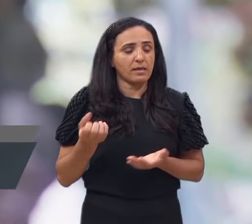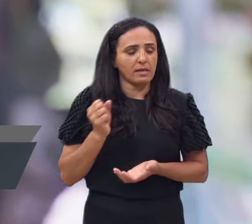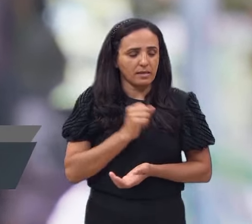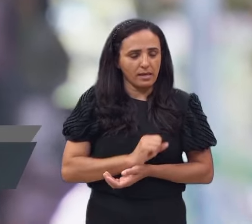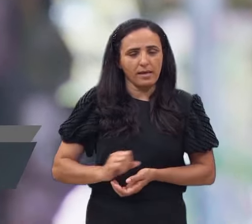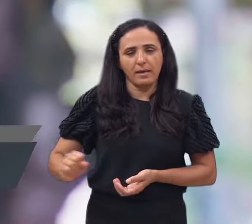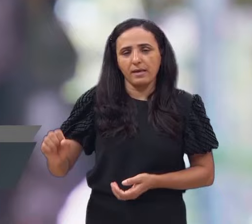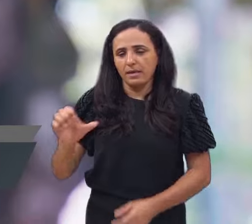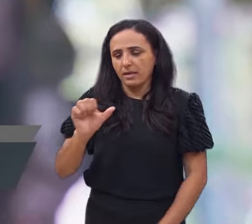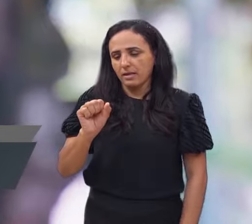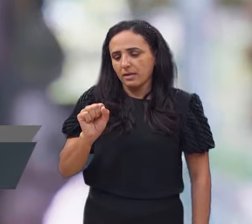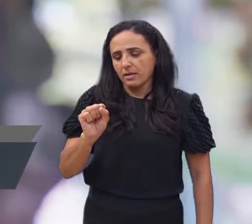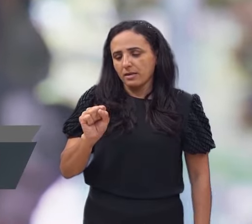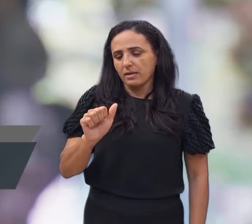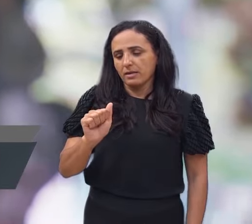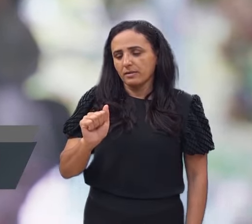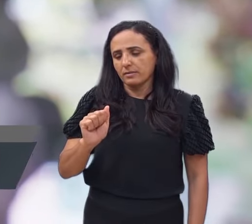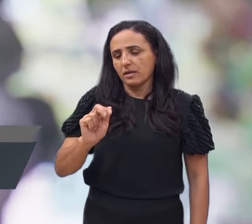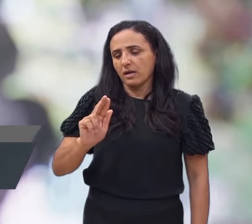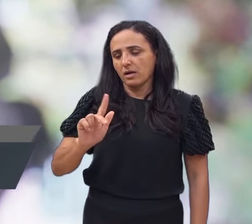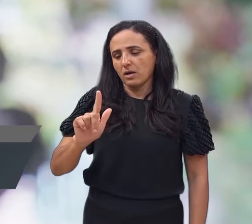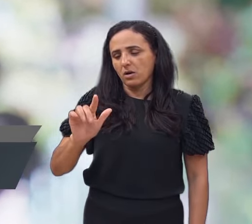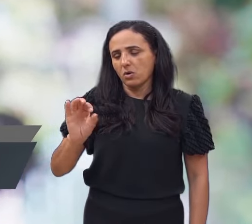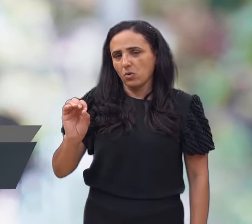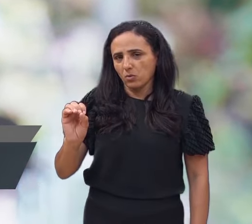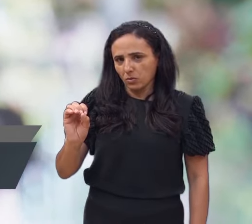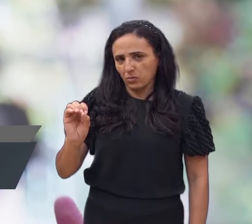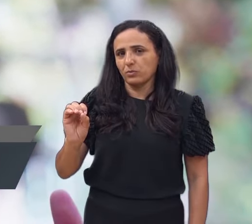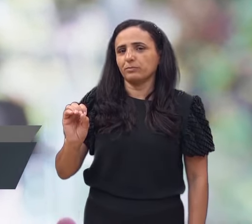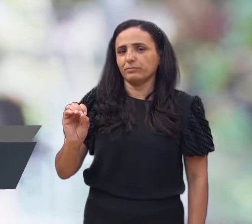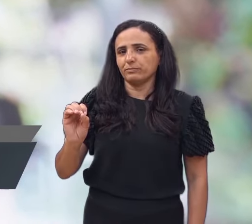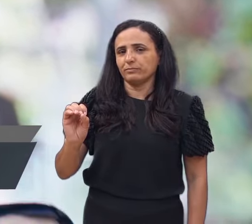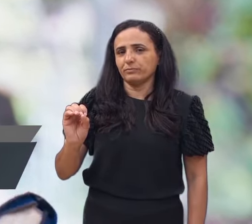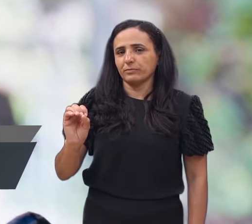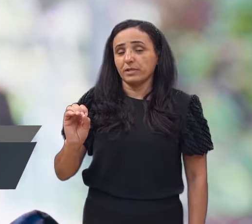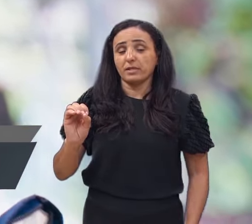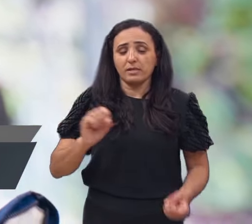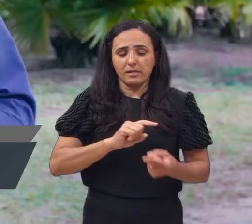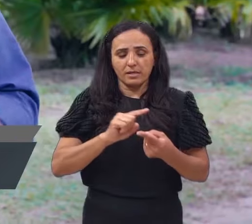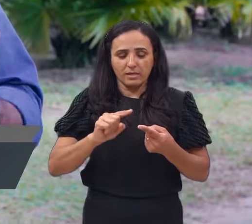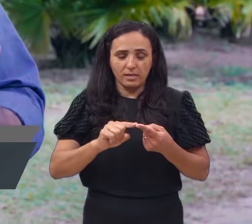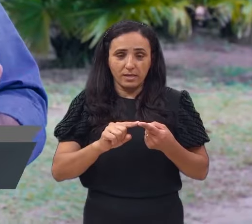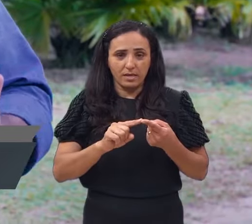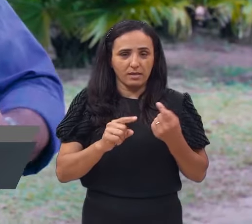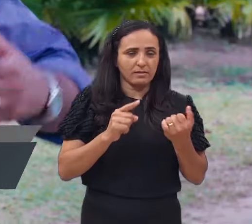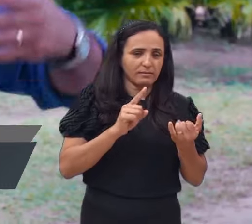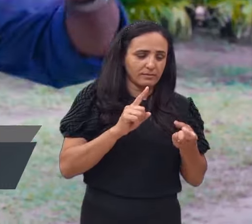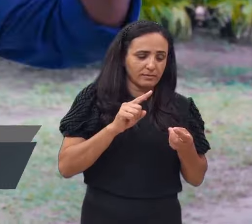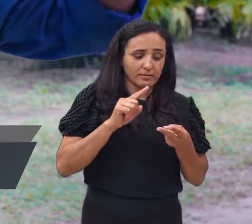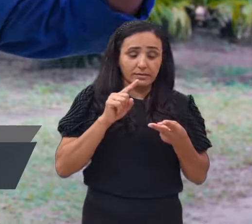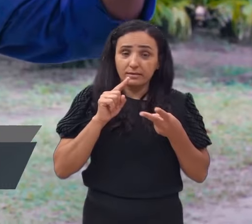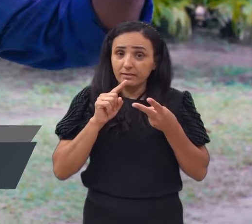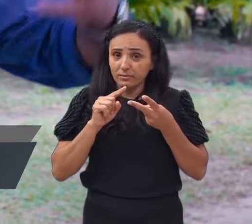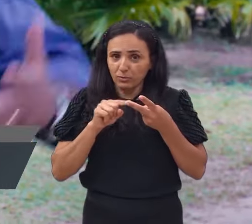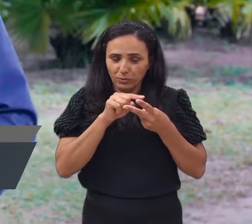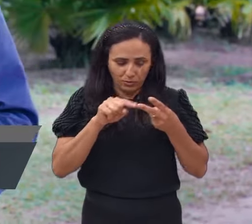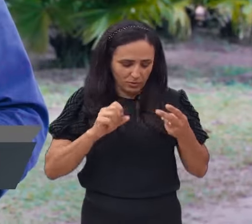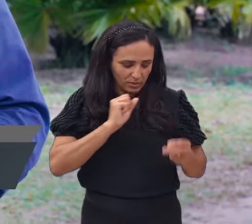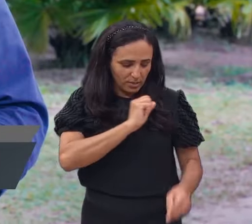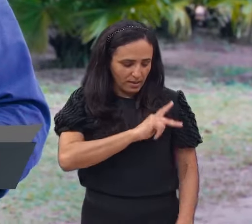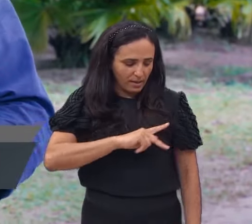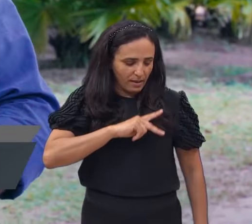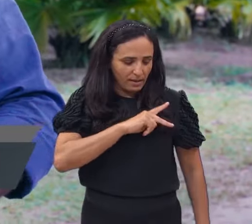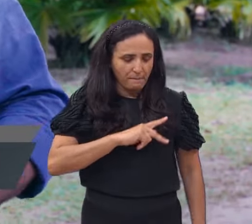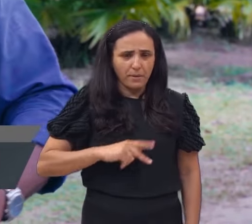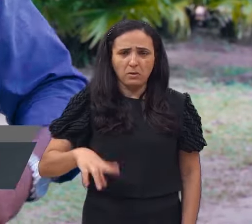Paulo, ele também se chama Paulo, que já era um nome romano. Paulo, que é pequeno, pouco. Saúl, que significa elogiado, porque